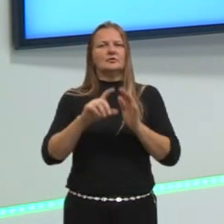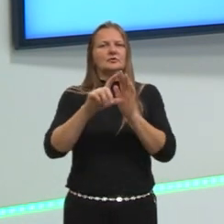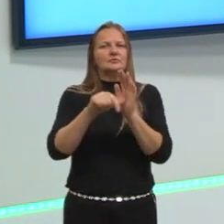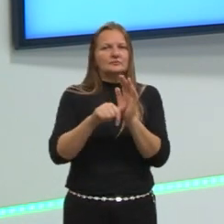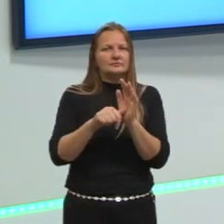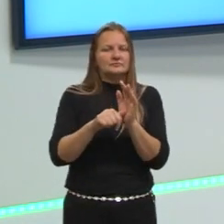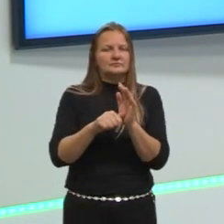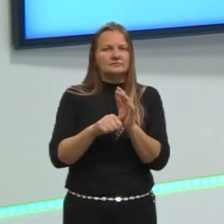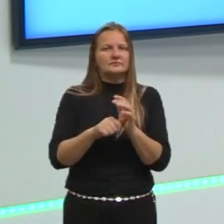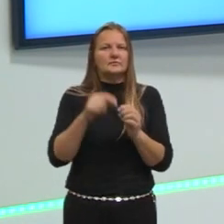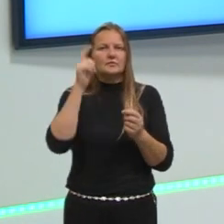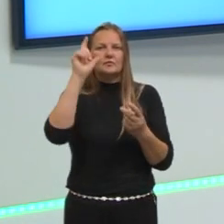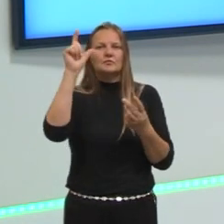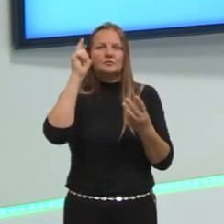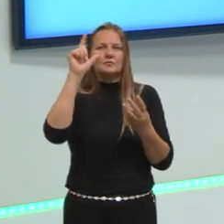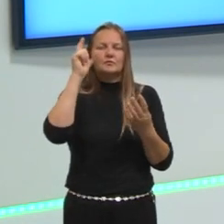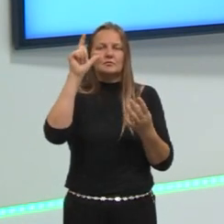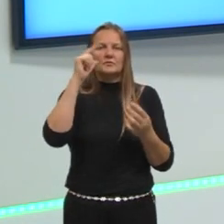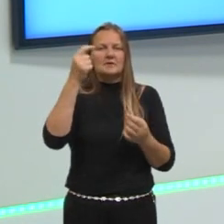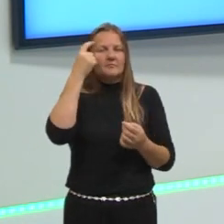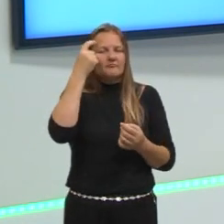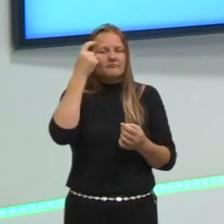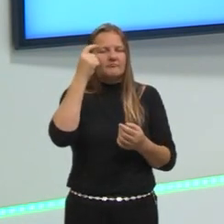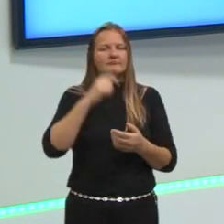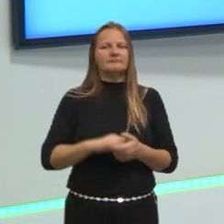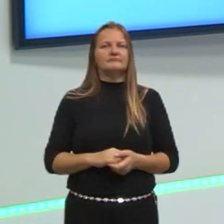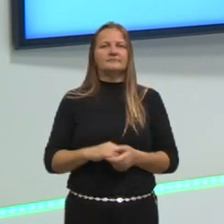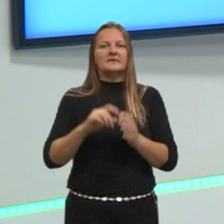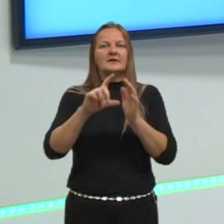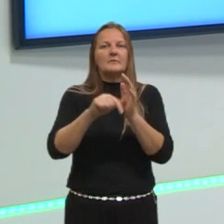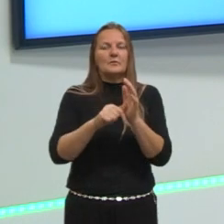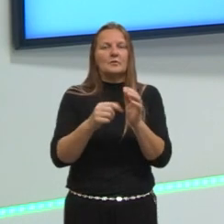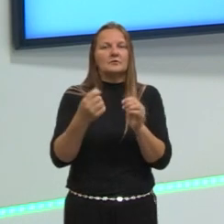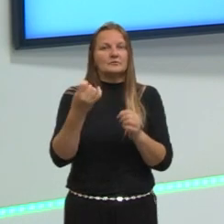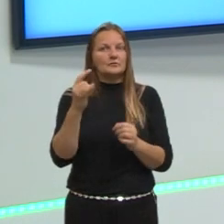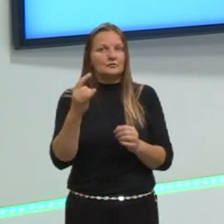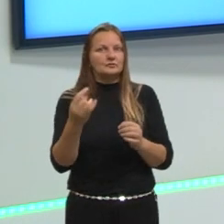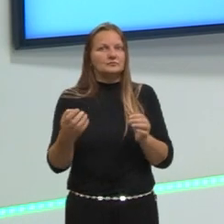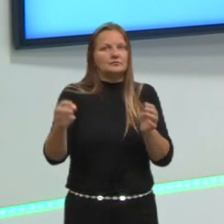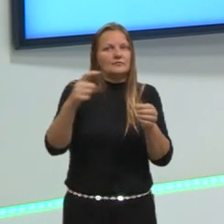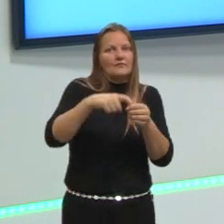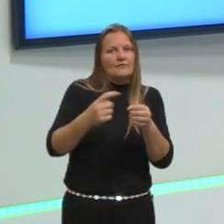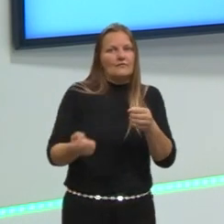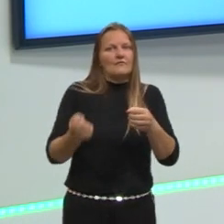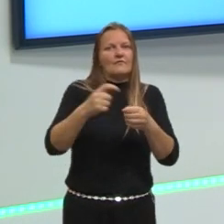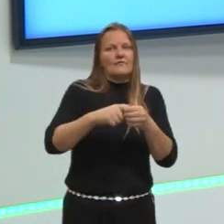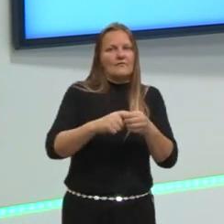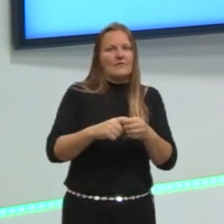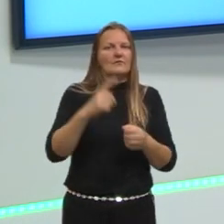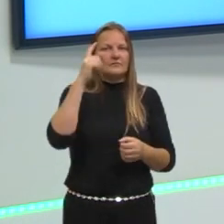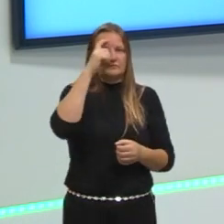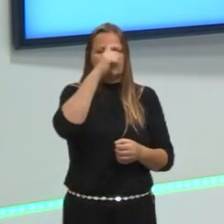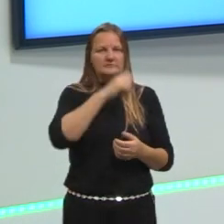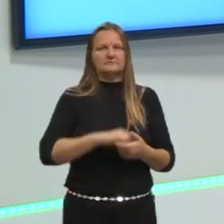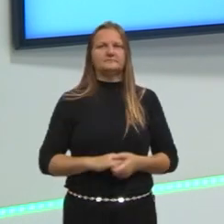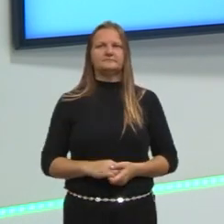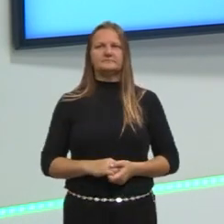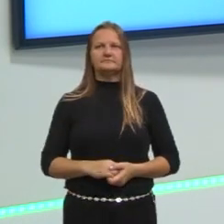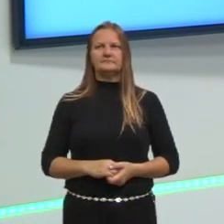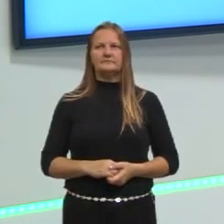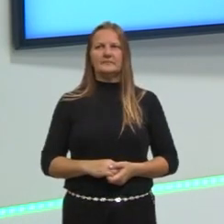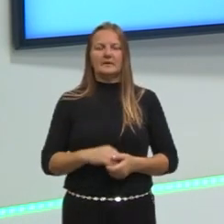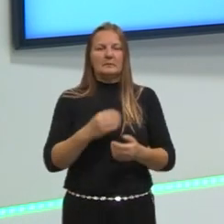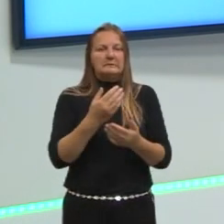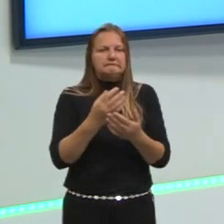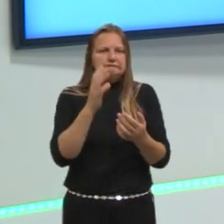tranquilo. Conseguiu estar mais fresquinho lá na mente. E vai deixando as mais difíceis, ao teu ver. Por último, não perde